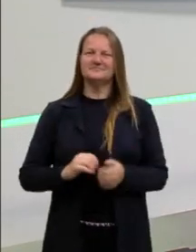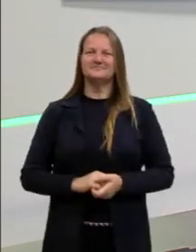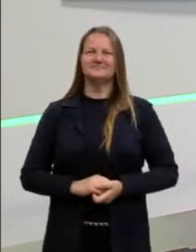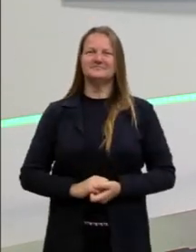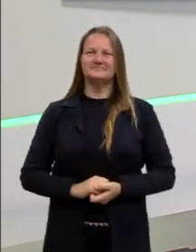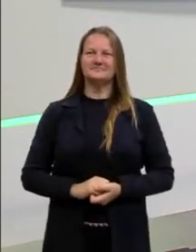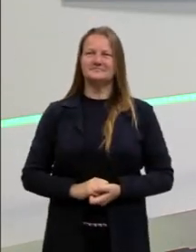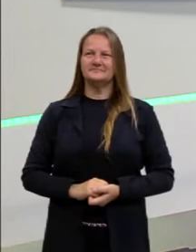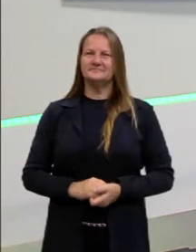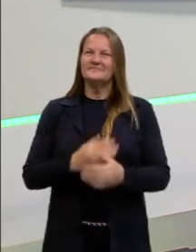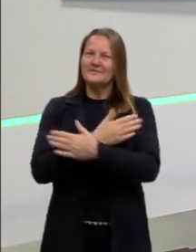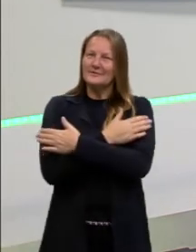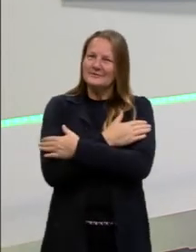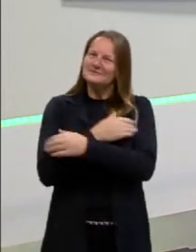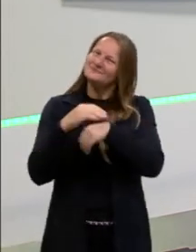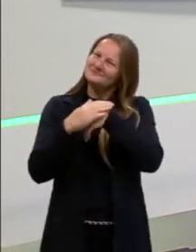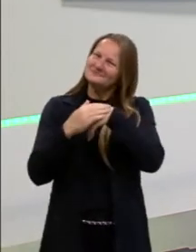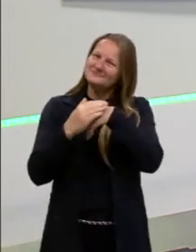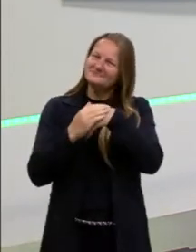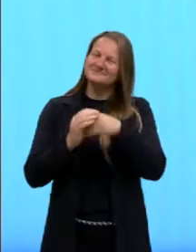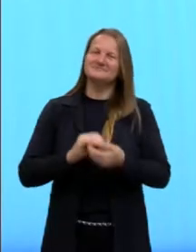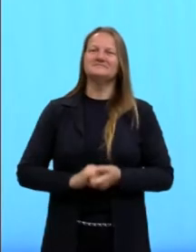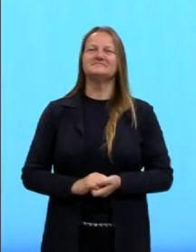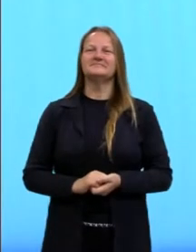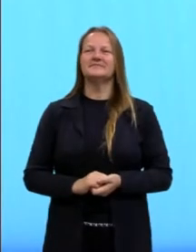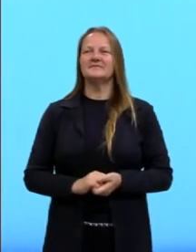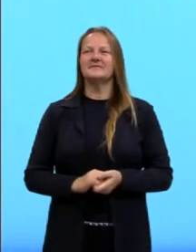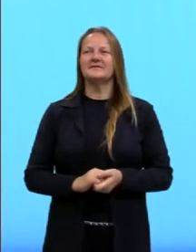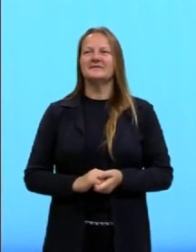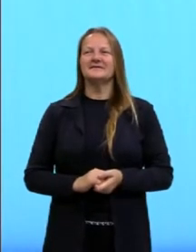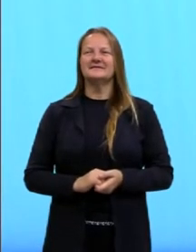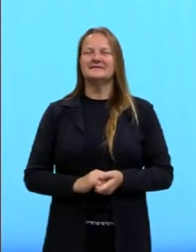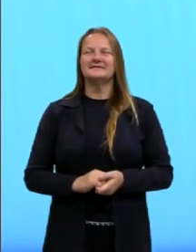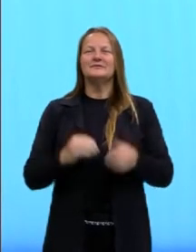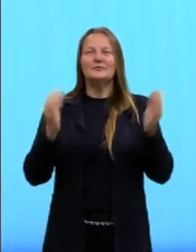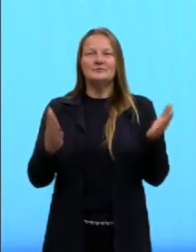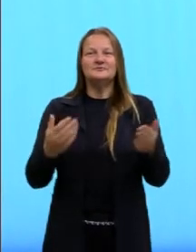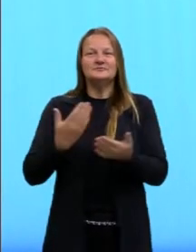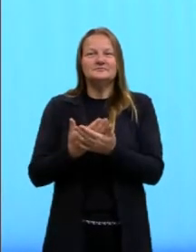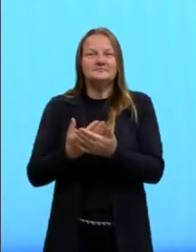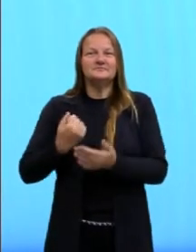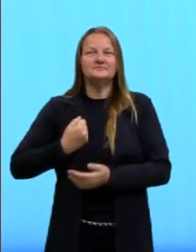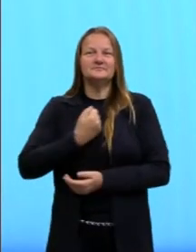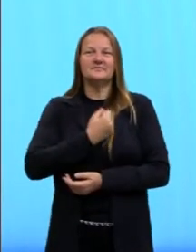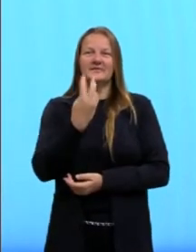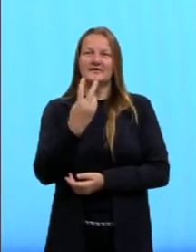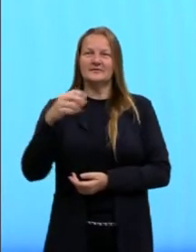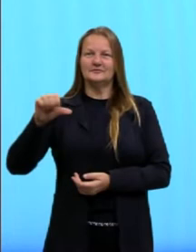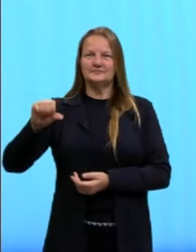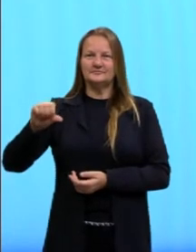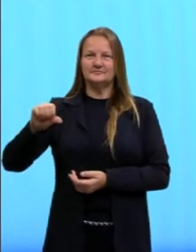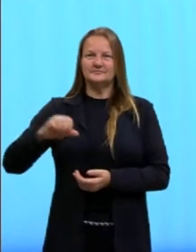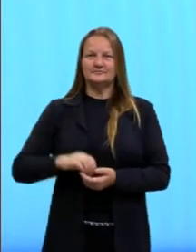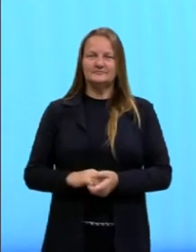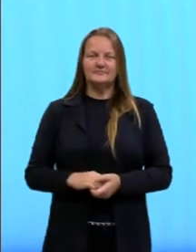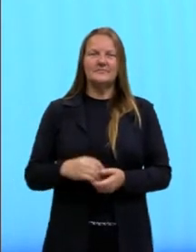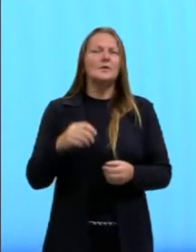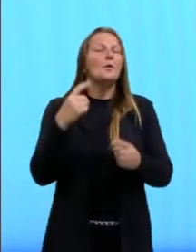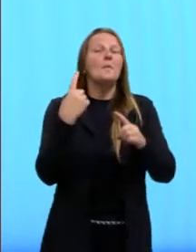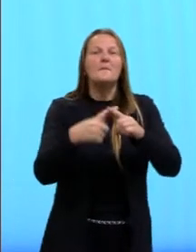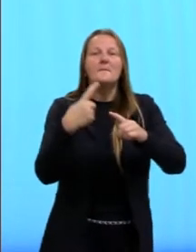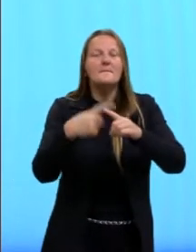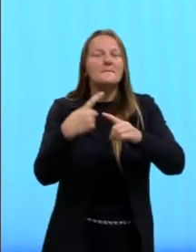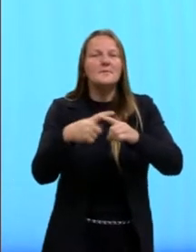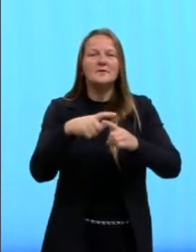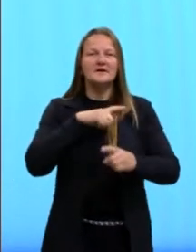de Libras, mandar um abraço para elas. E hoje, nossa aula 29 de História, a vai se perguntar por que